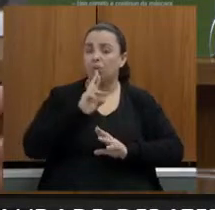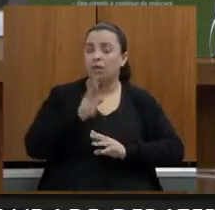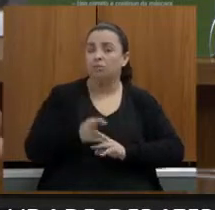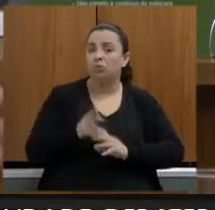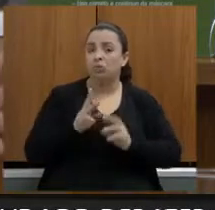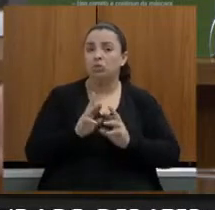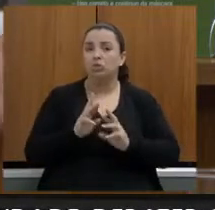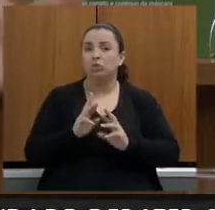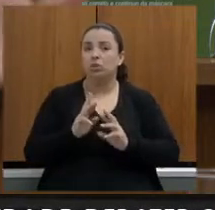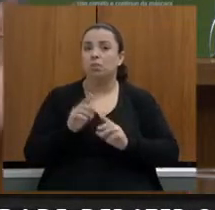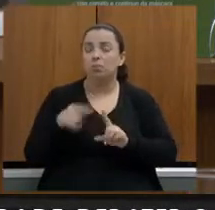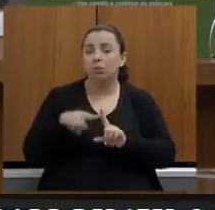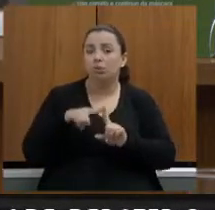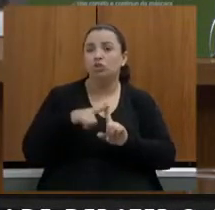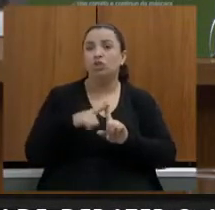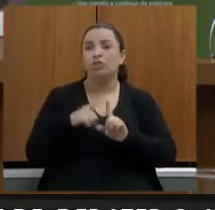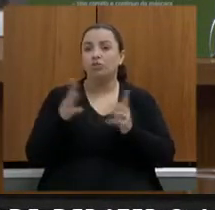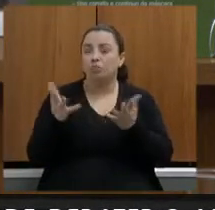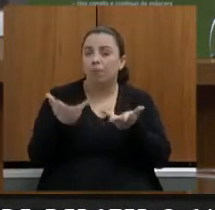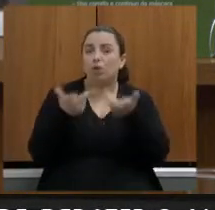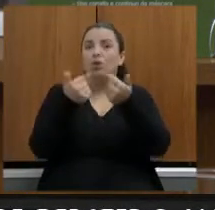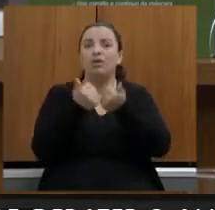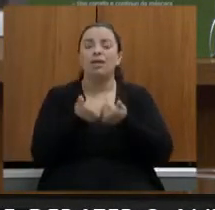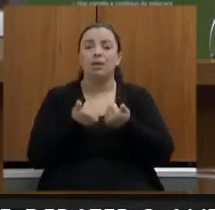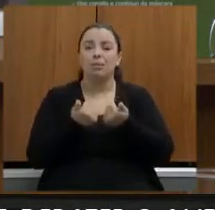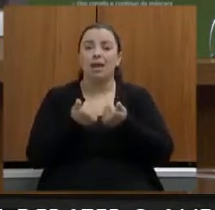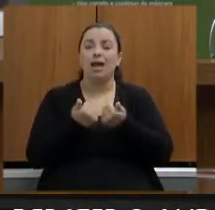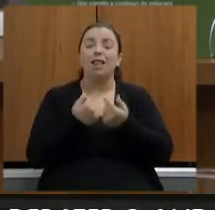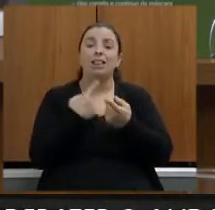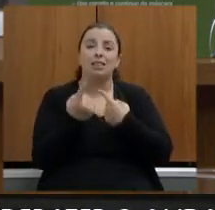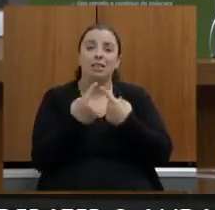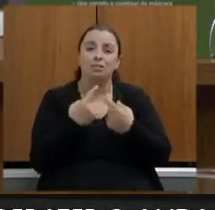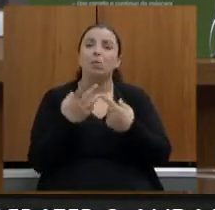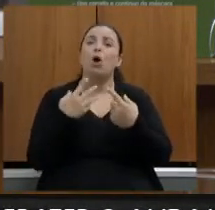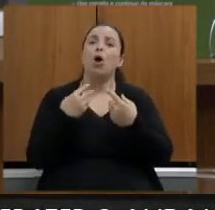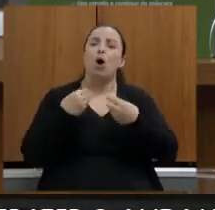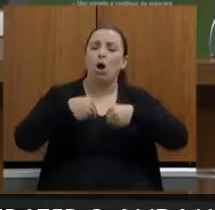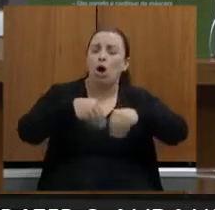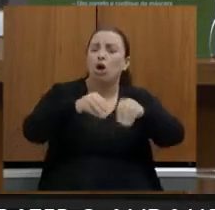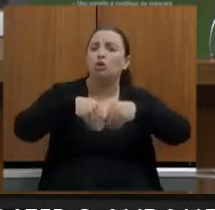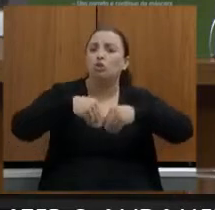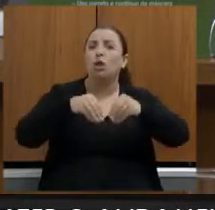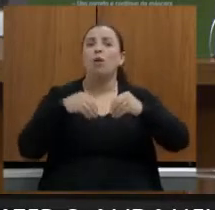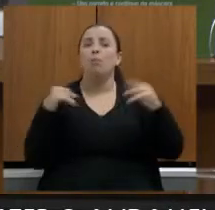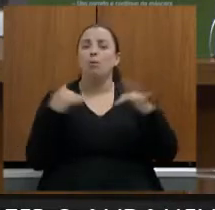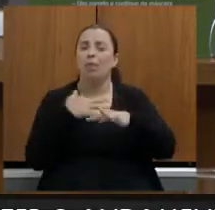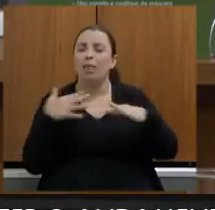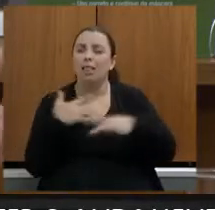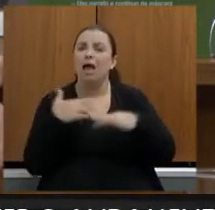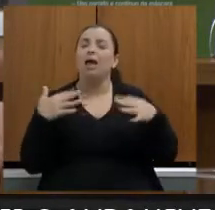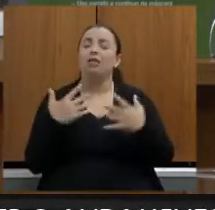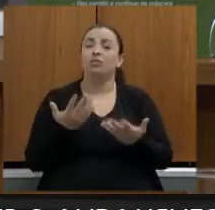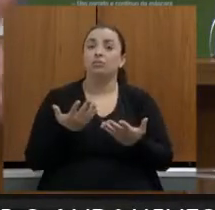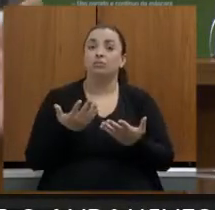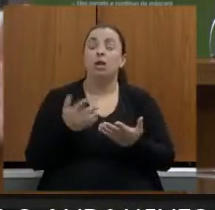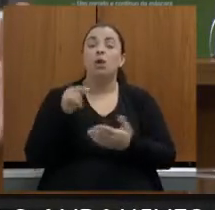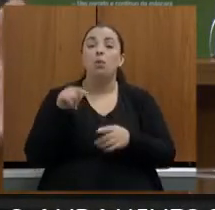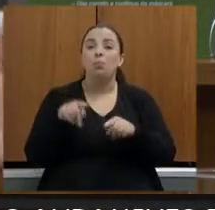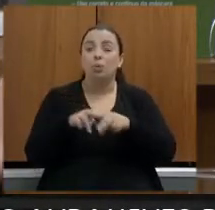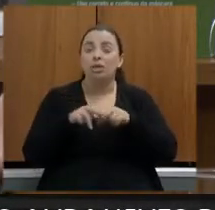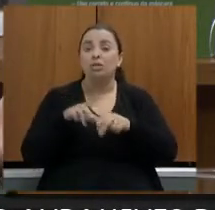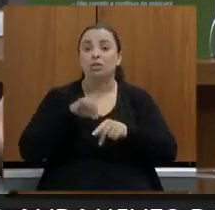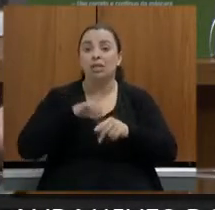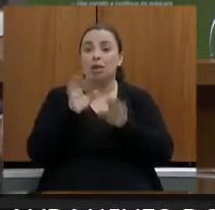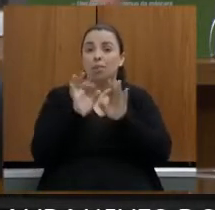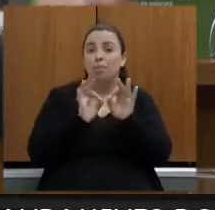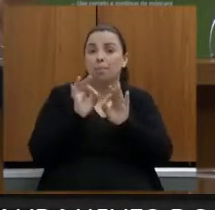melhoria para a questão de transporte mobilidade locomoção porque existem programas ou projetos